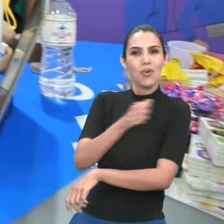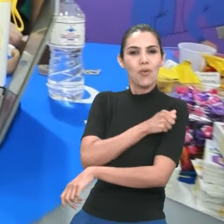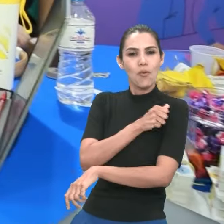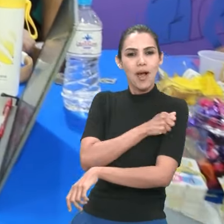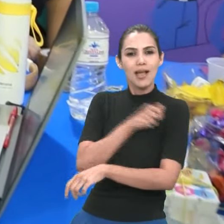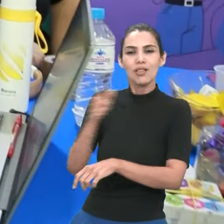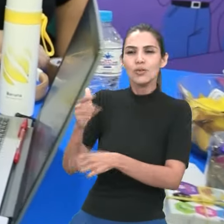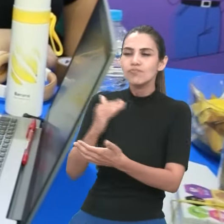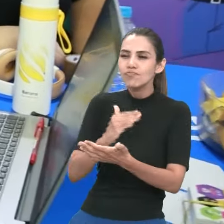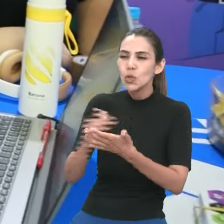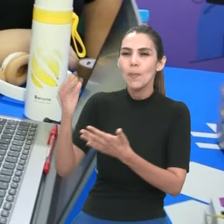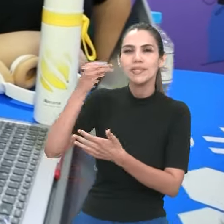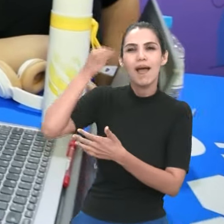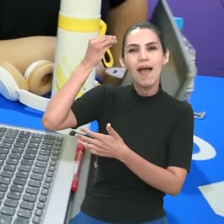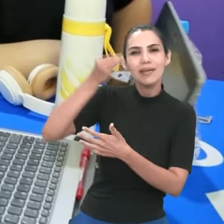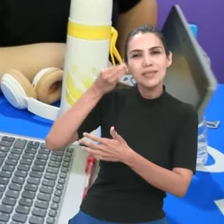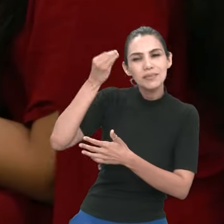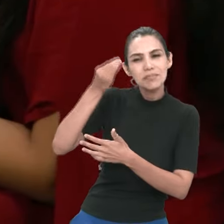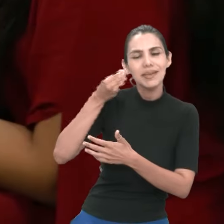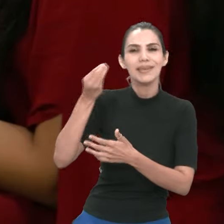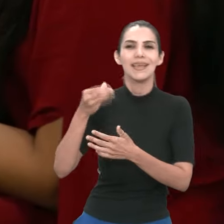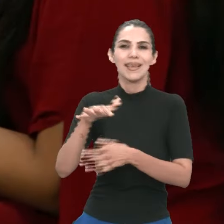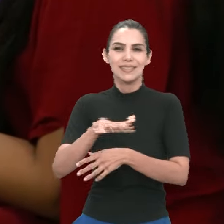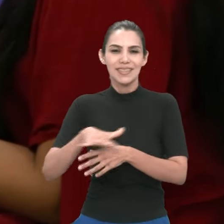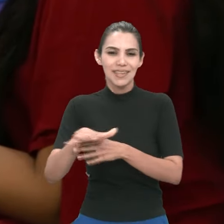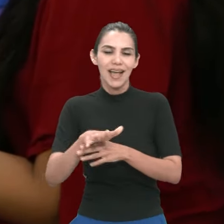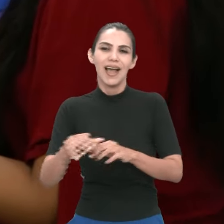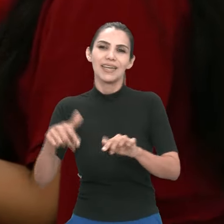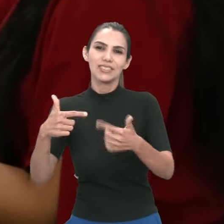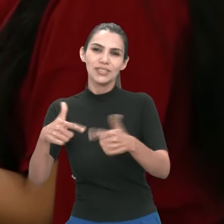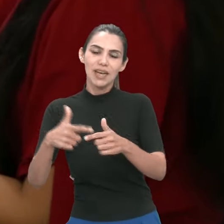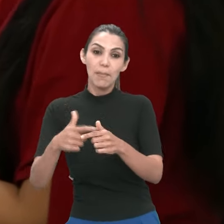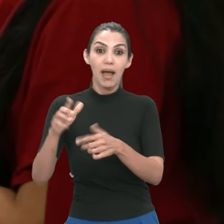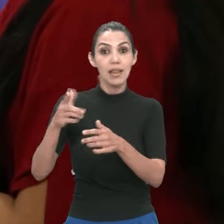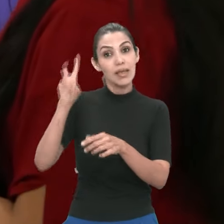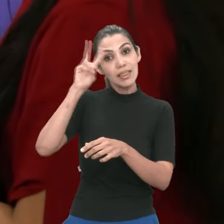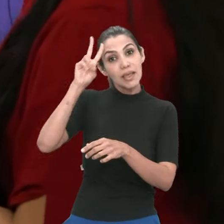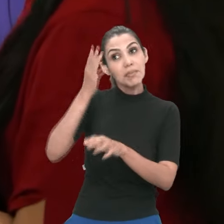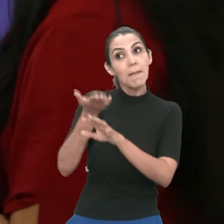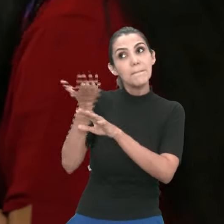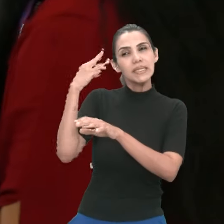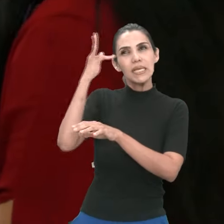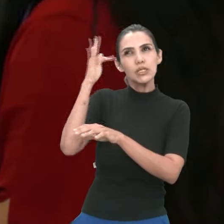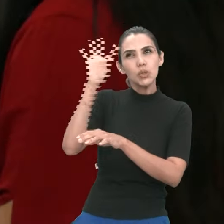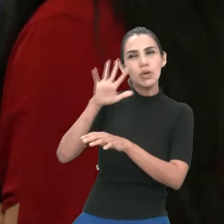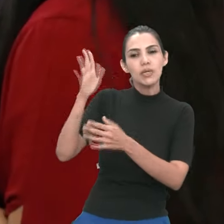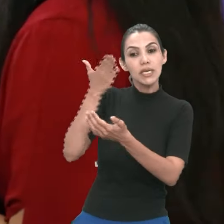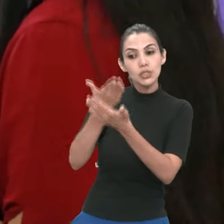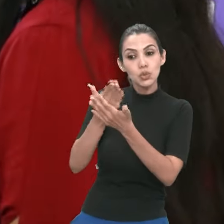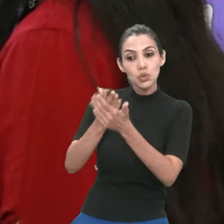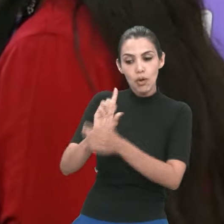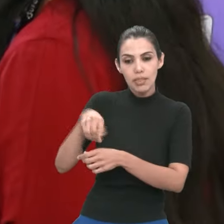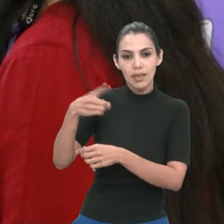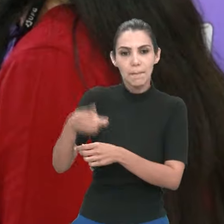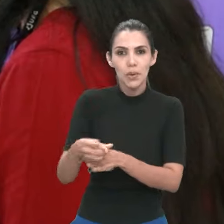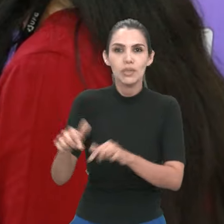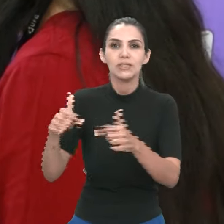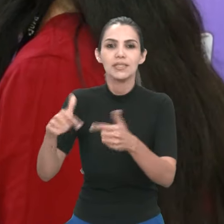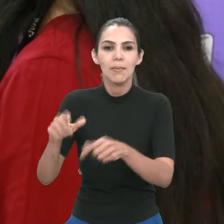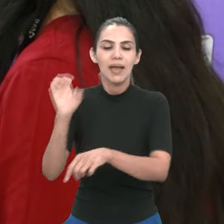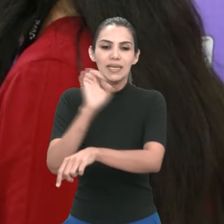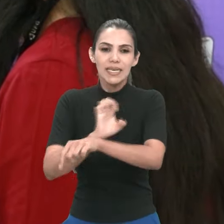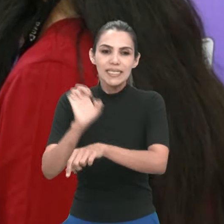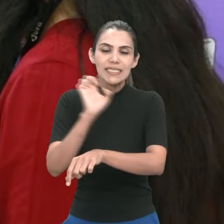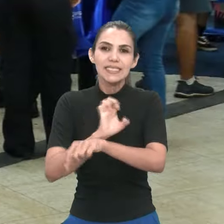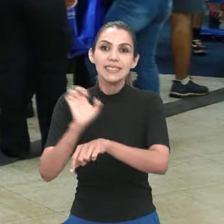de trabalho, aquela associação com a teoria e a prática. E ali é uma motivação também que muitos deles já começam o estágio